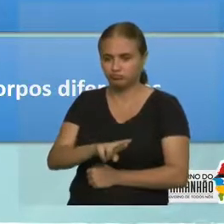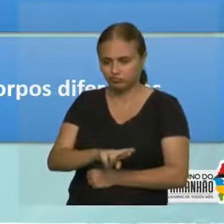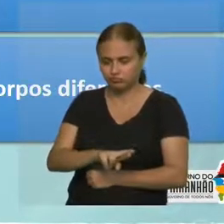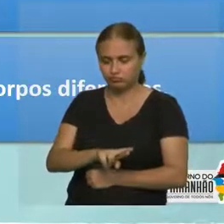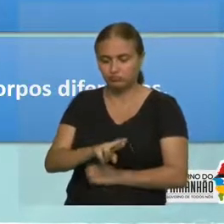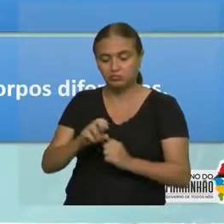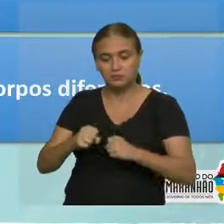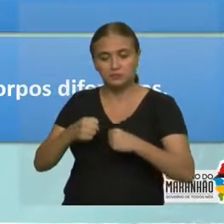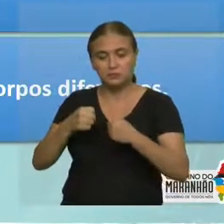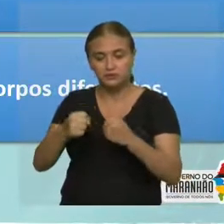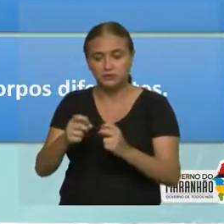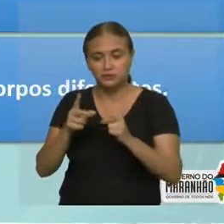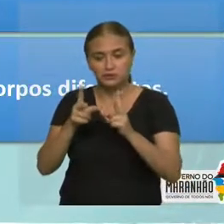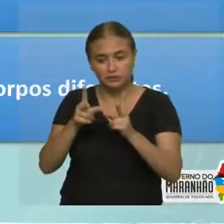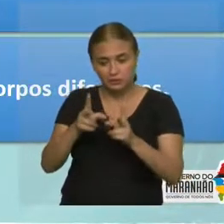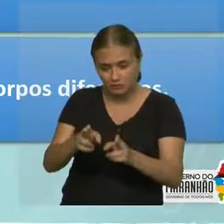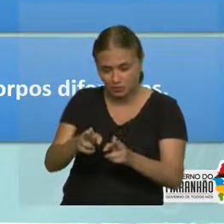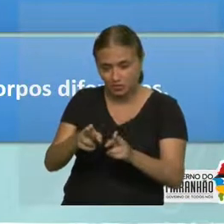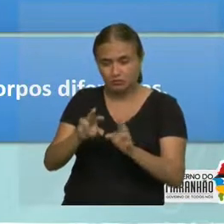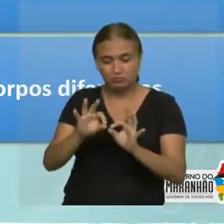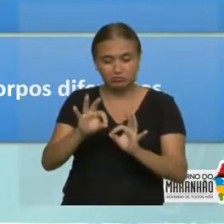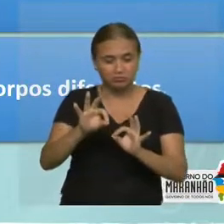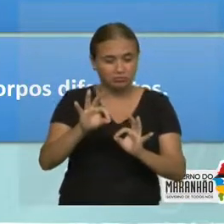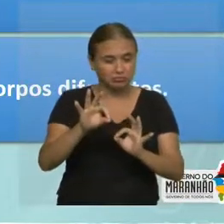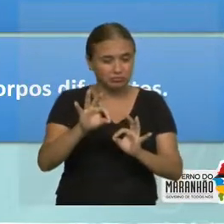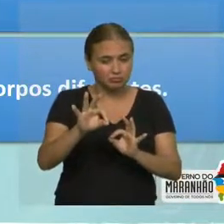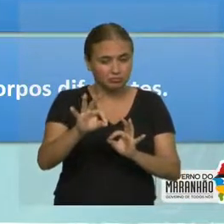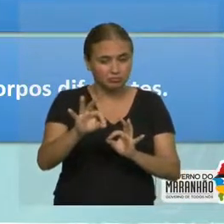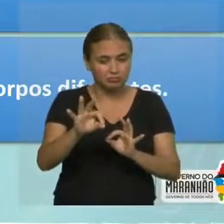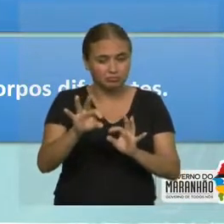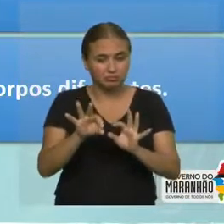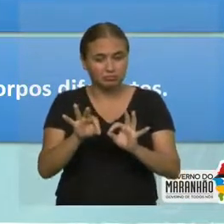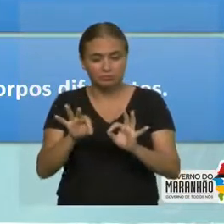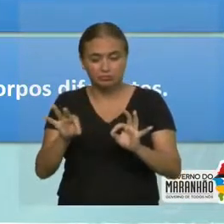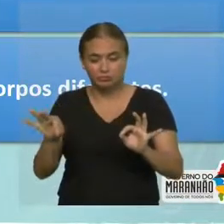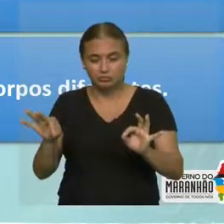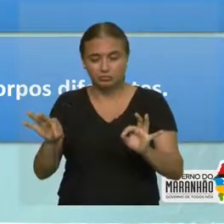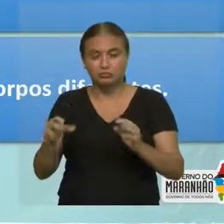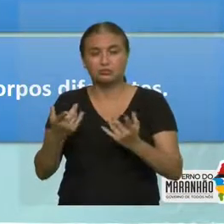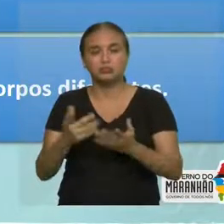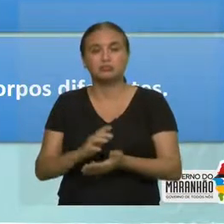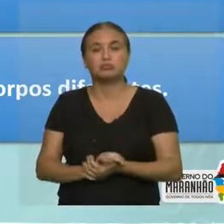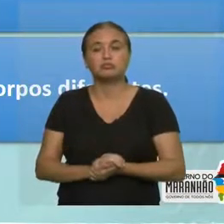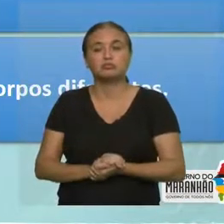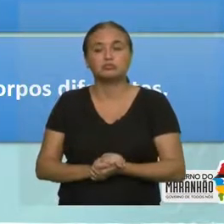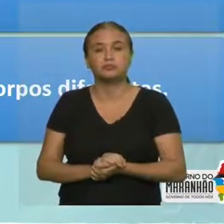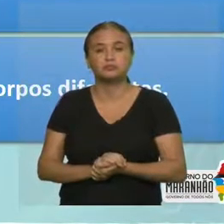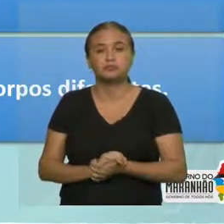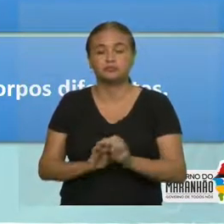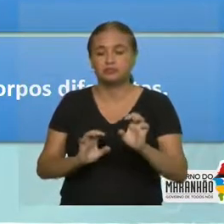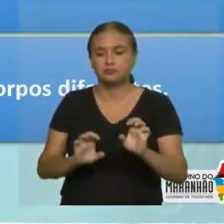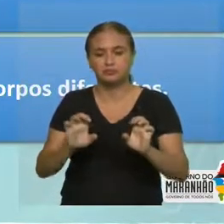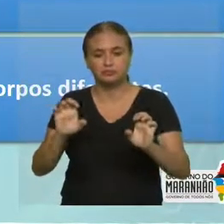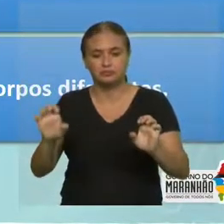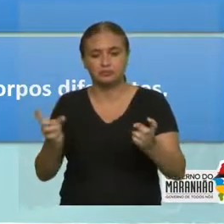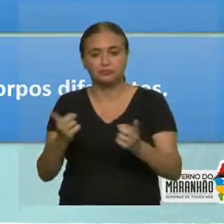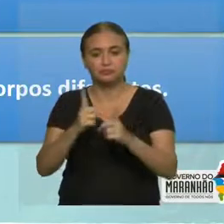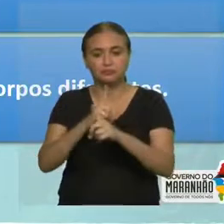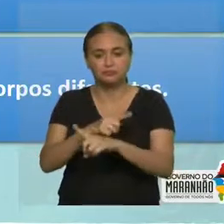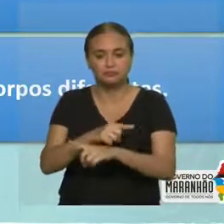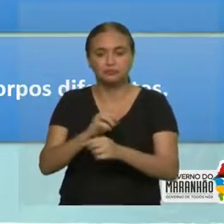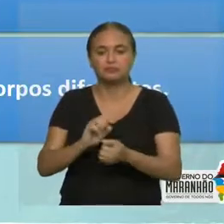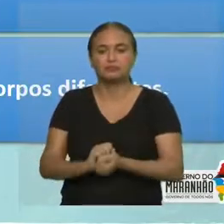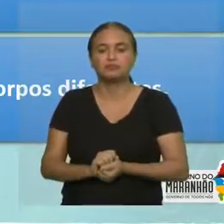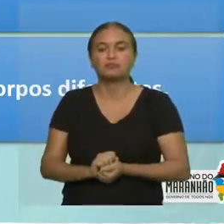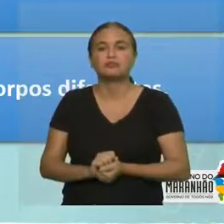de mesma intensidade, mesma direção, mas sentido contrário. Então, a lei, a terceira lei de Newton, ou o chamado princípio de ação e